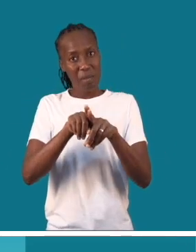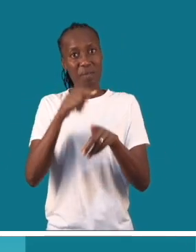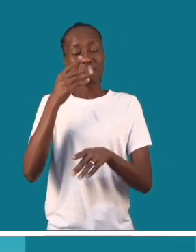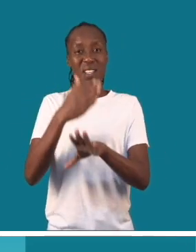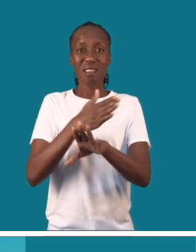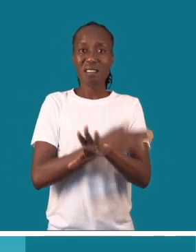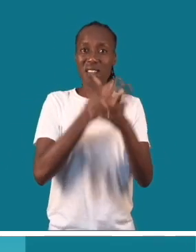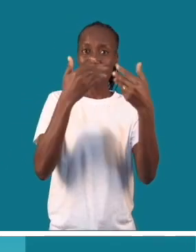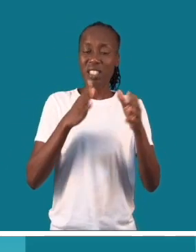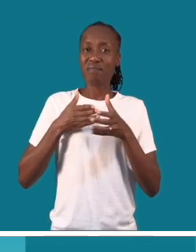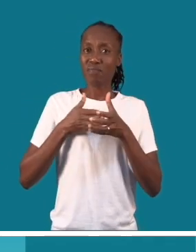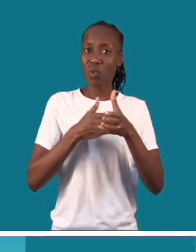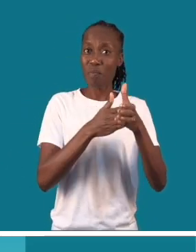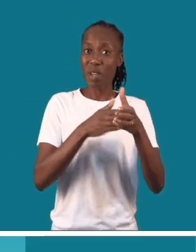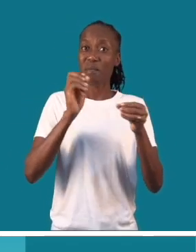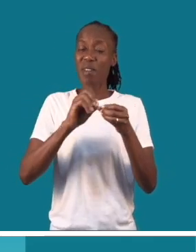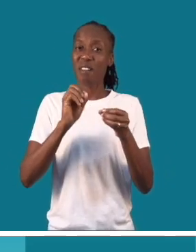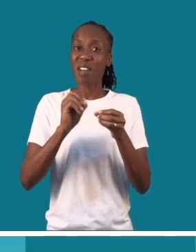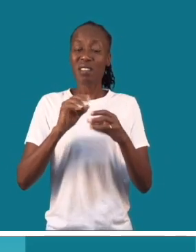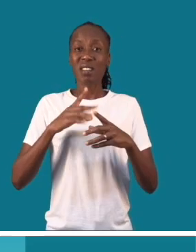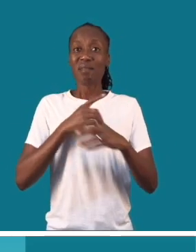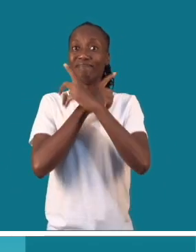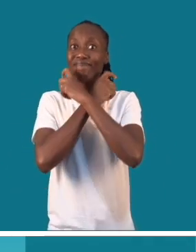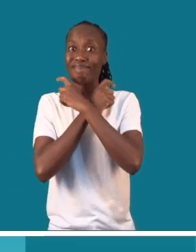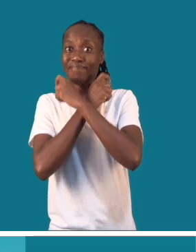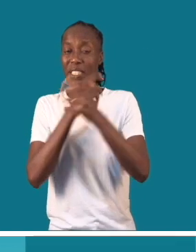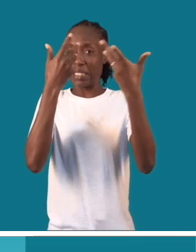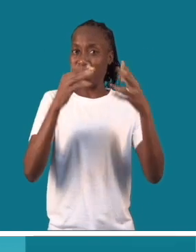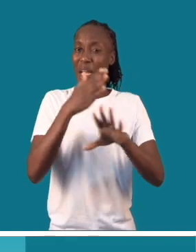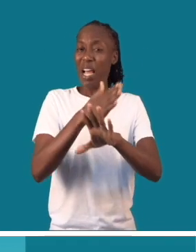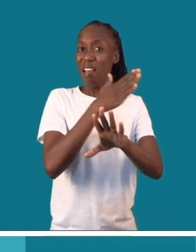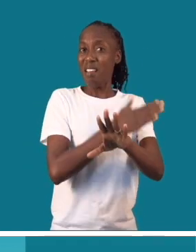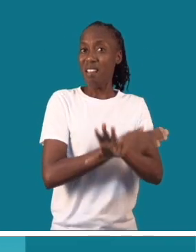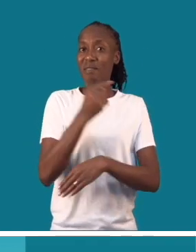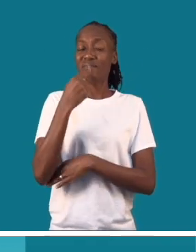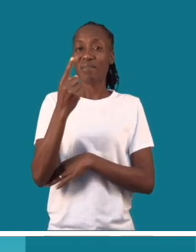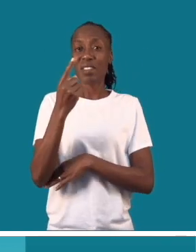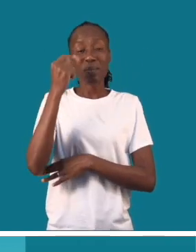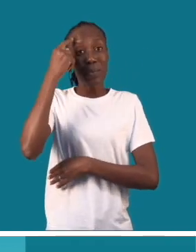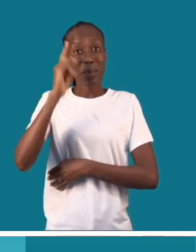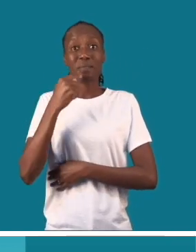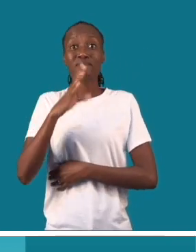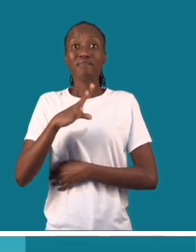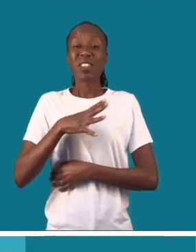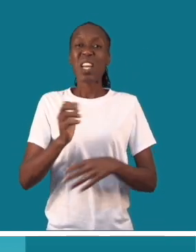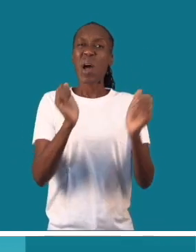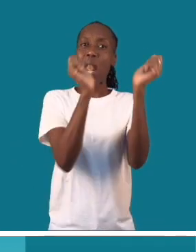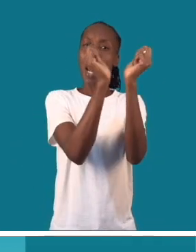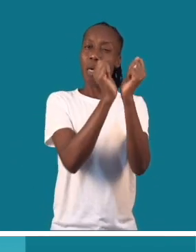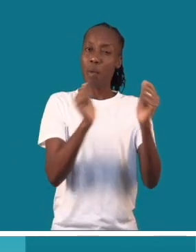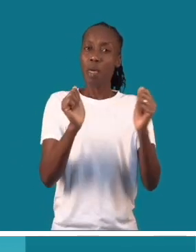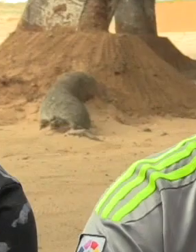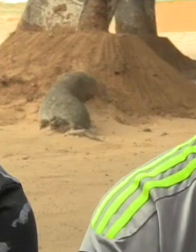dezembro já havia cumprido sua metade de pena. E neste momento está todavía preso. Não saiu em liberdade